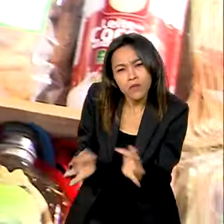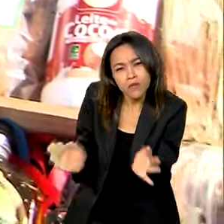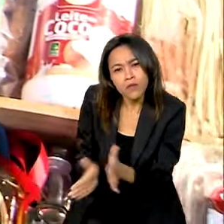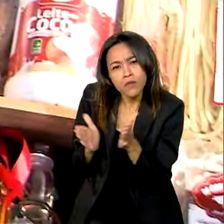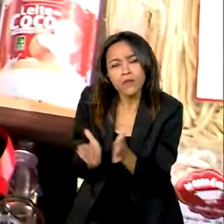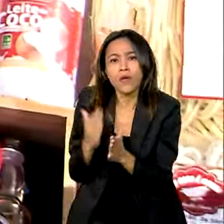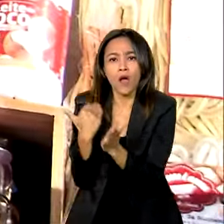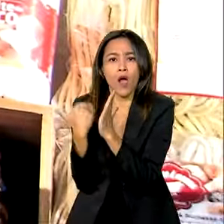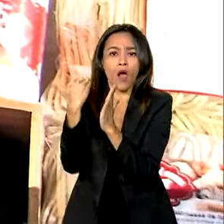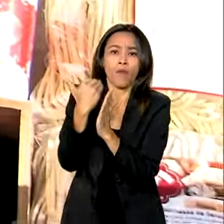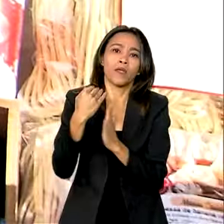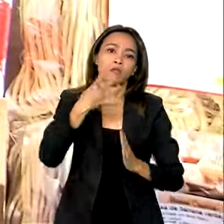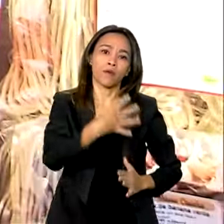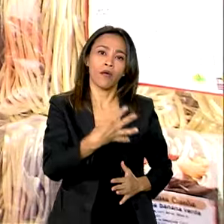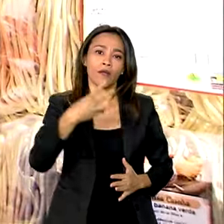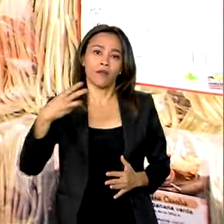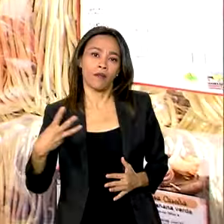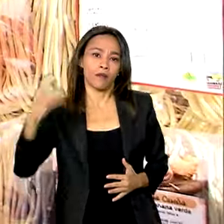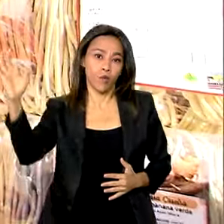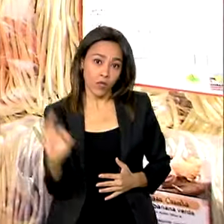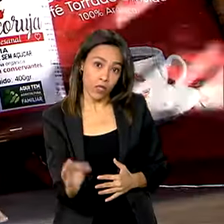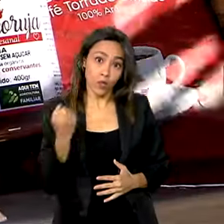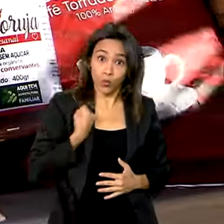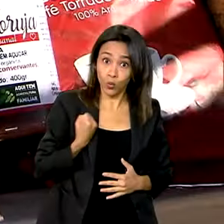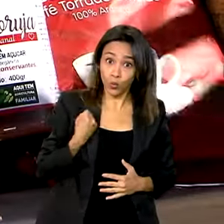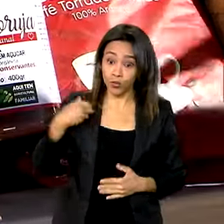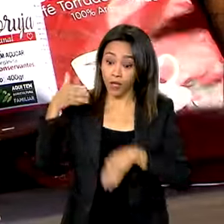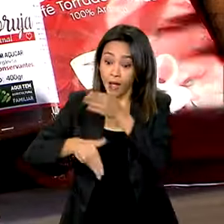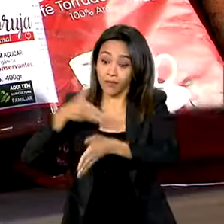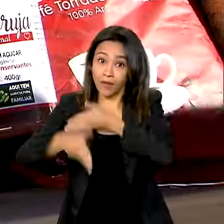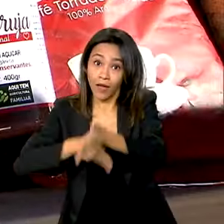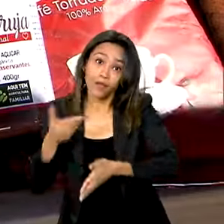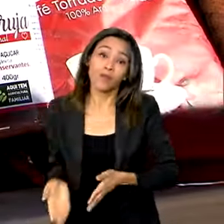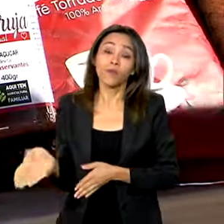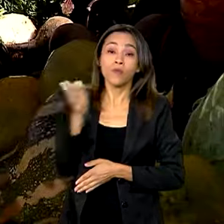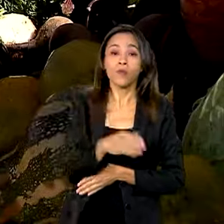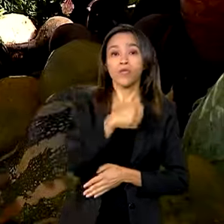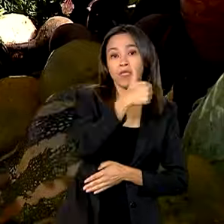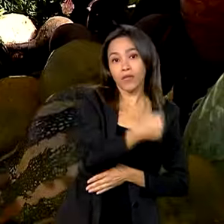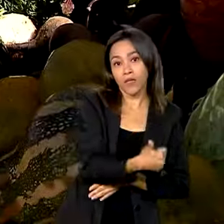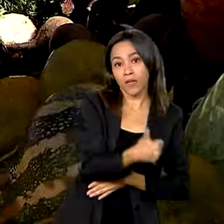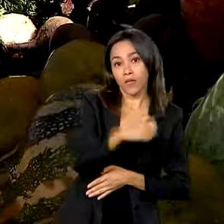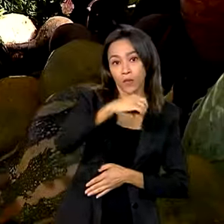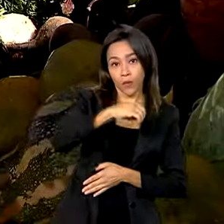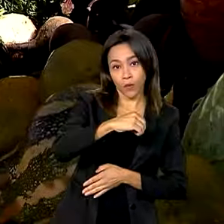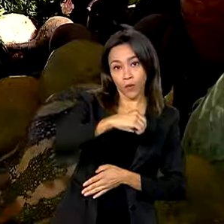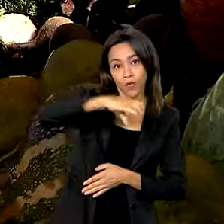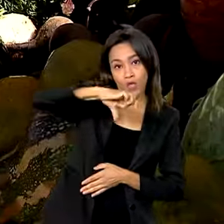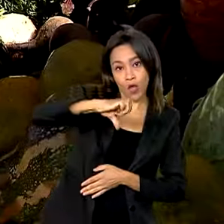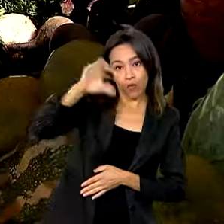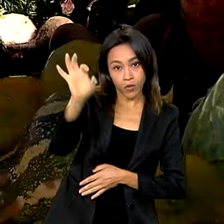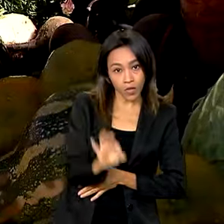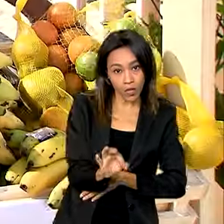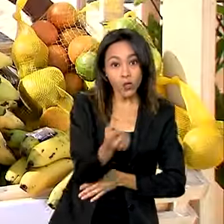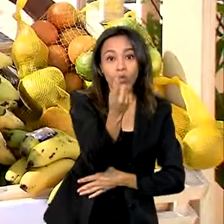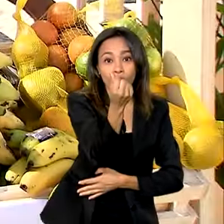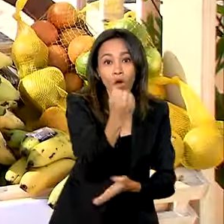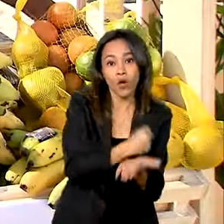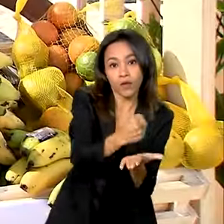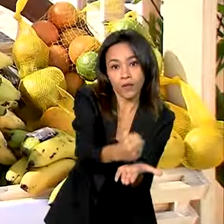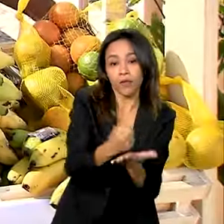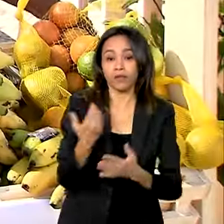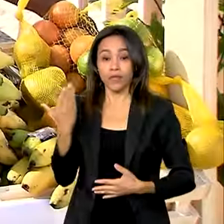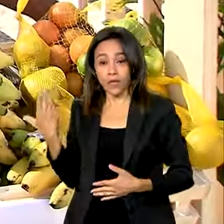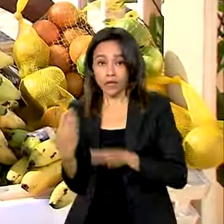43% no número de operações e de 109% no valor contratado. Nessa modalidade,